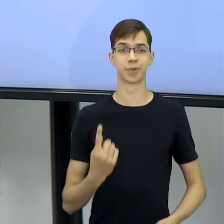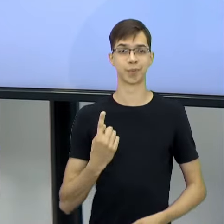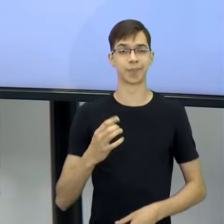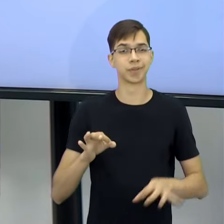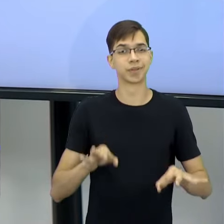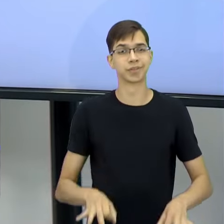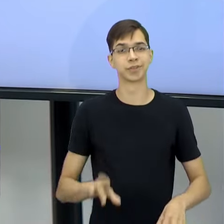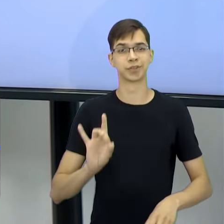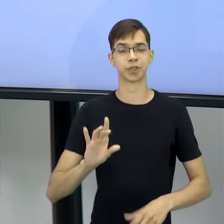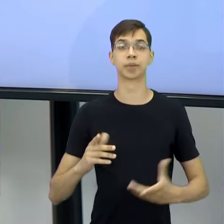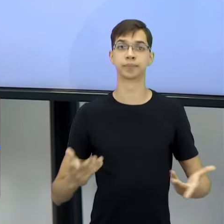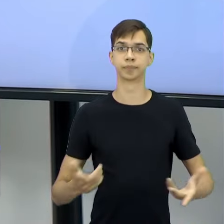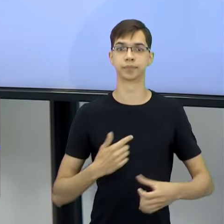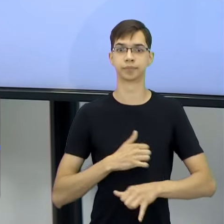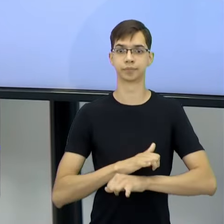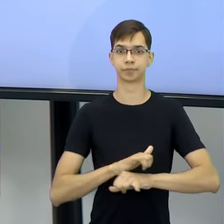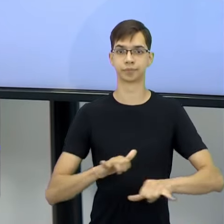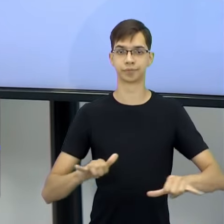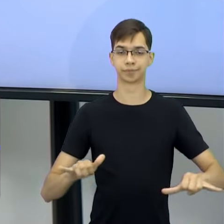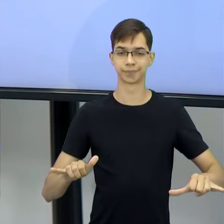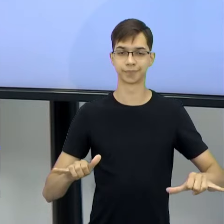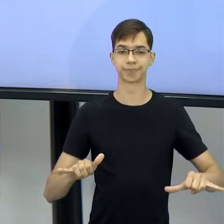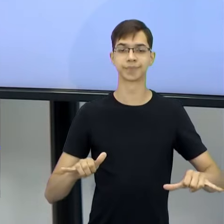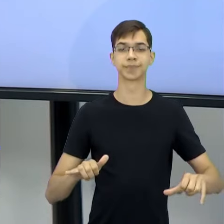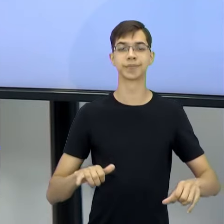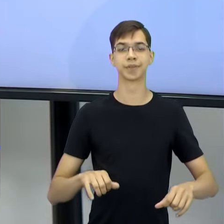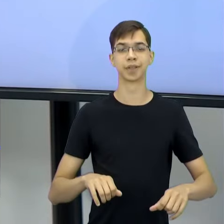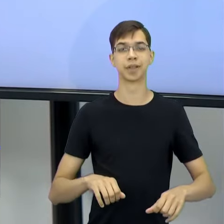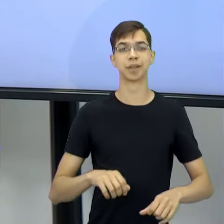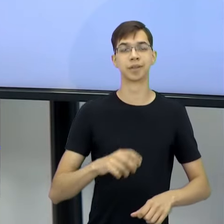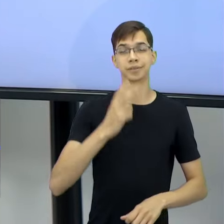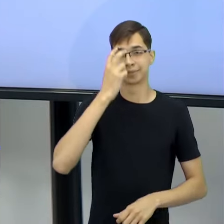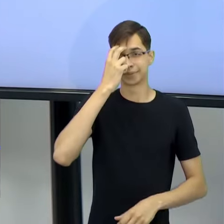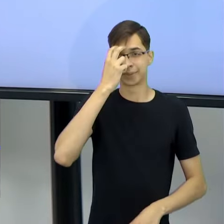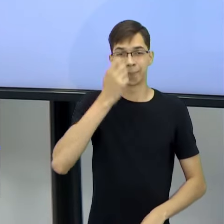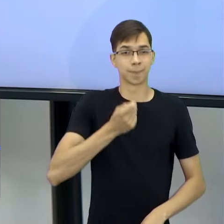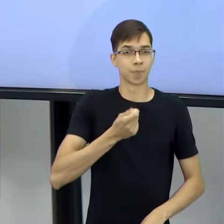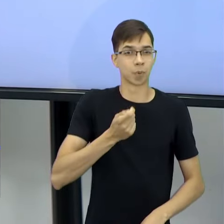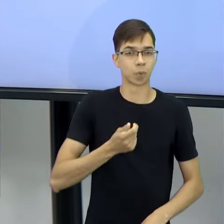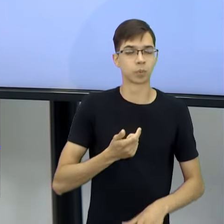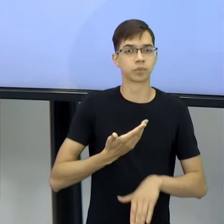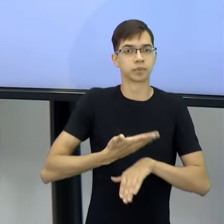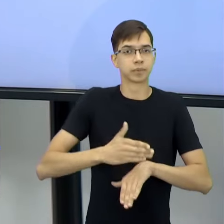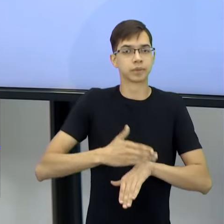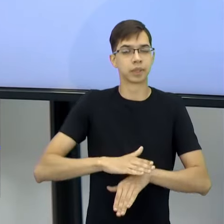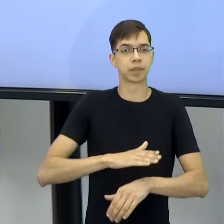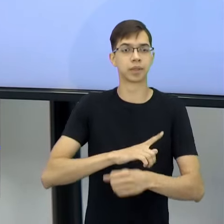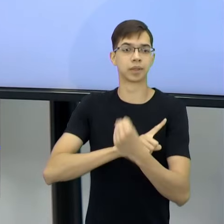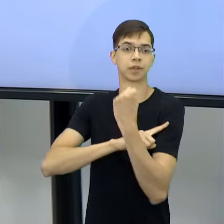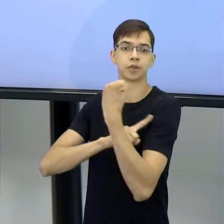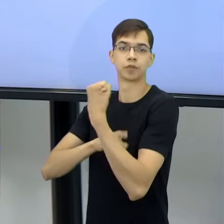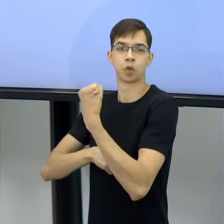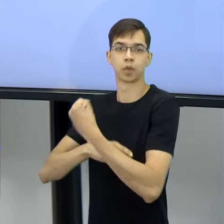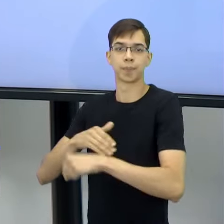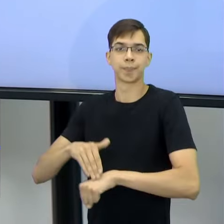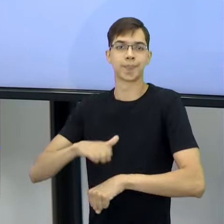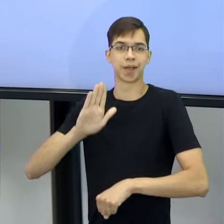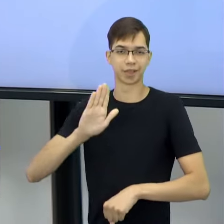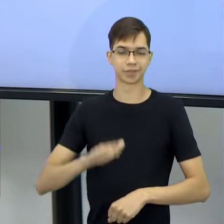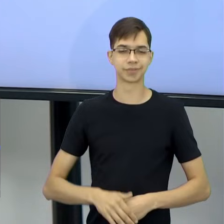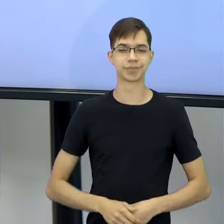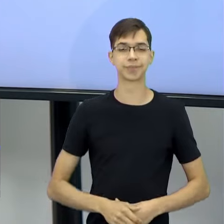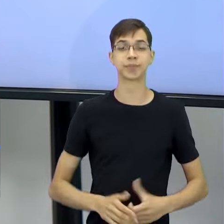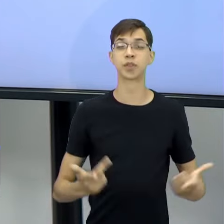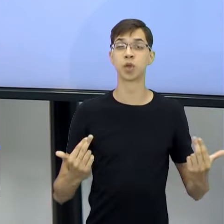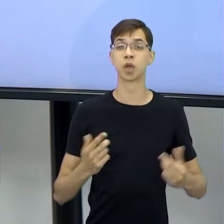Escrever é um ato braçal mais do que intelectual. Então, o que acontece? É igual ao teorefilismo. Bodybuilder, né? O cara que levanta